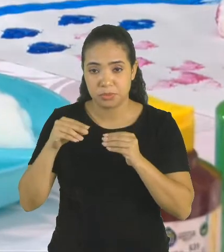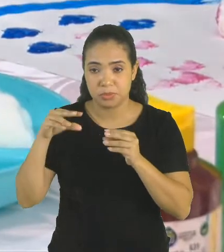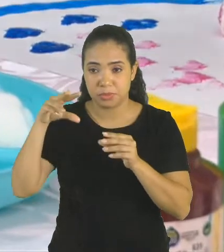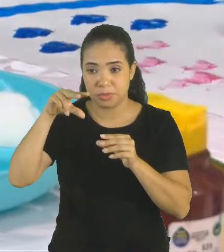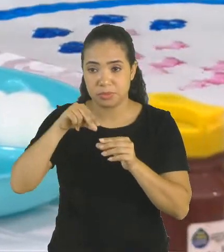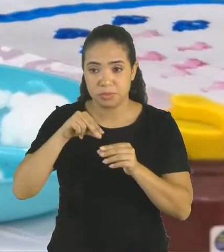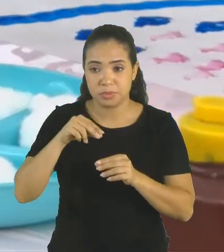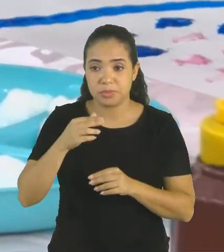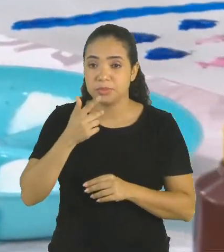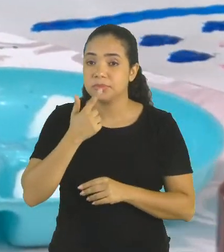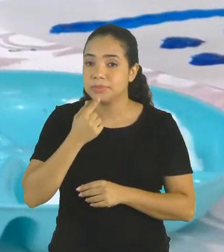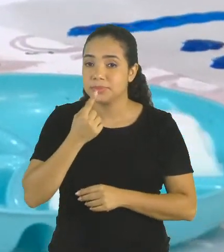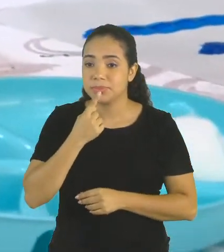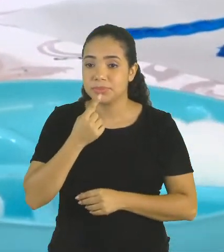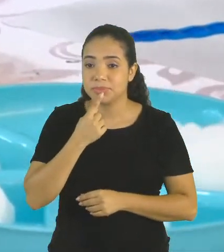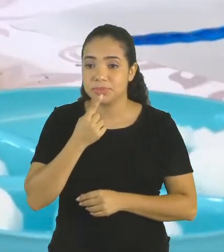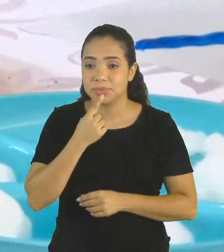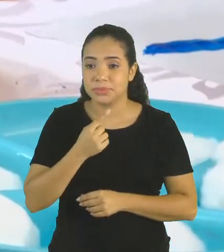pegar a cor vermelha.